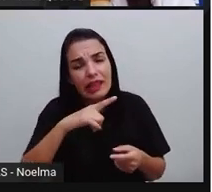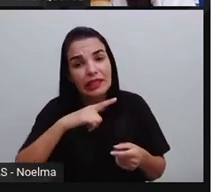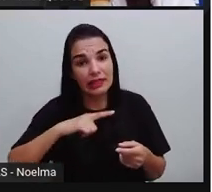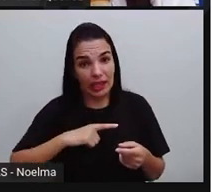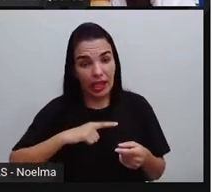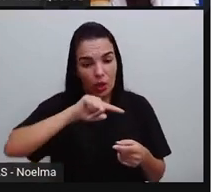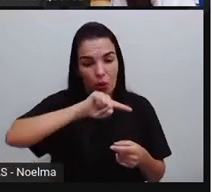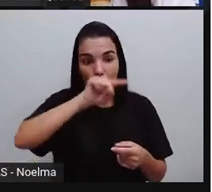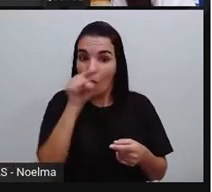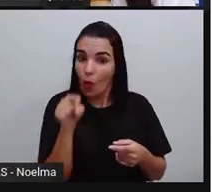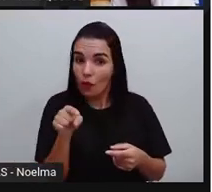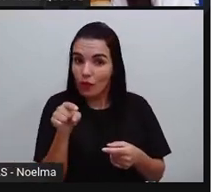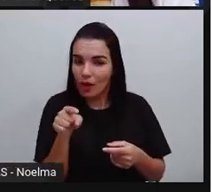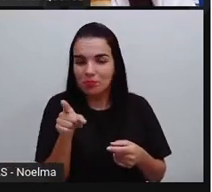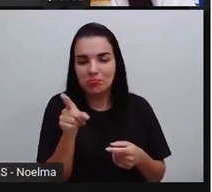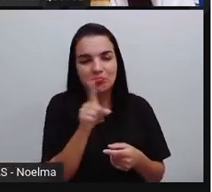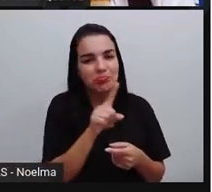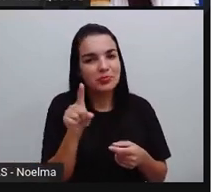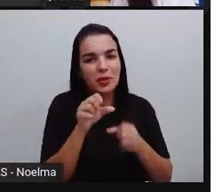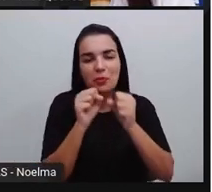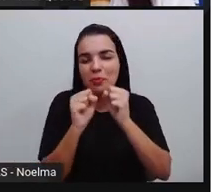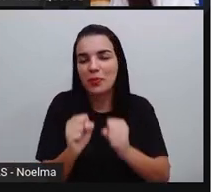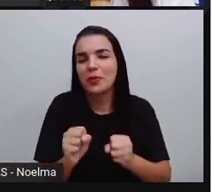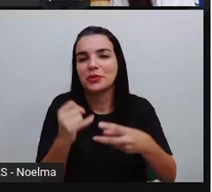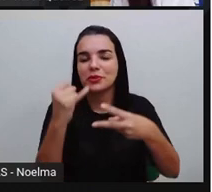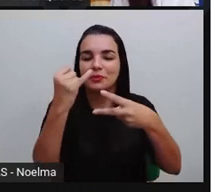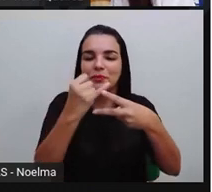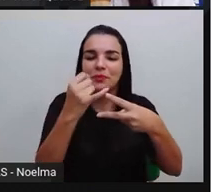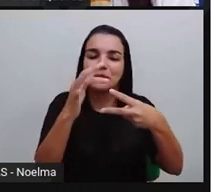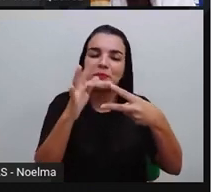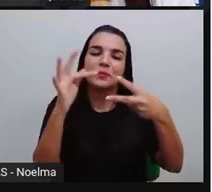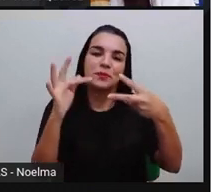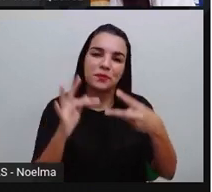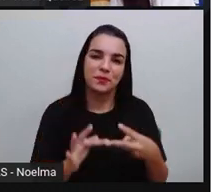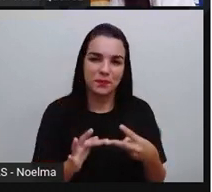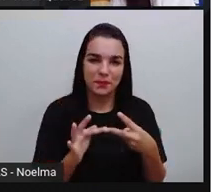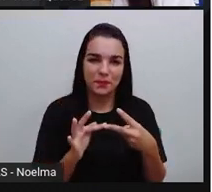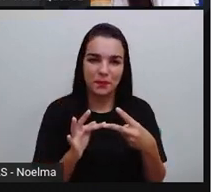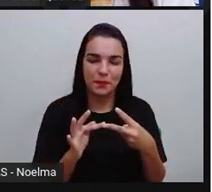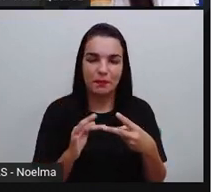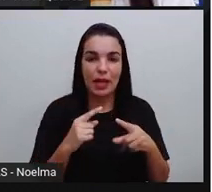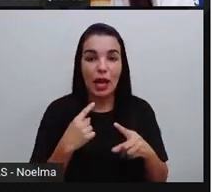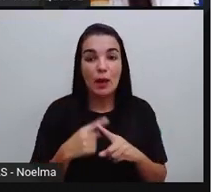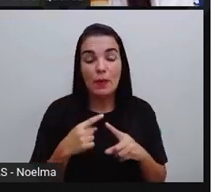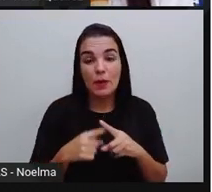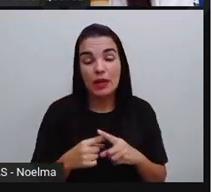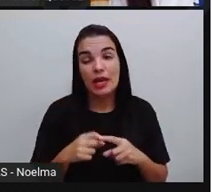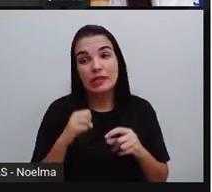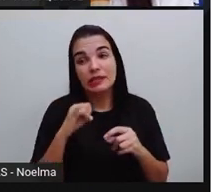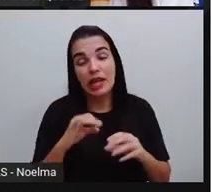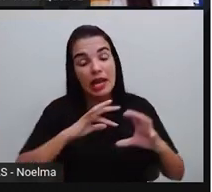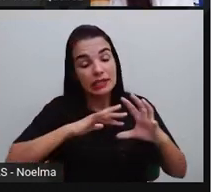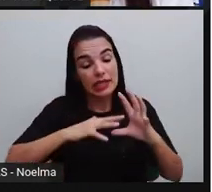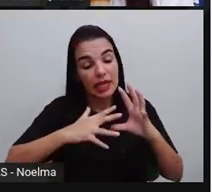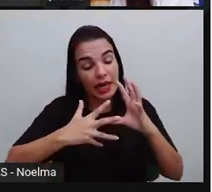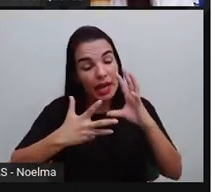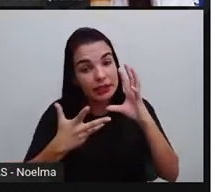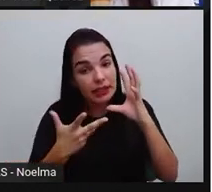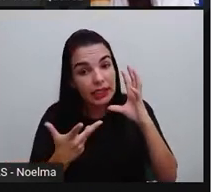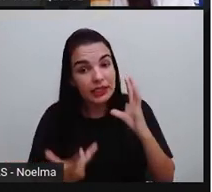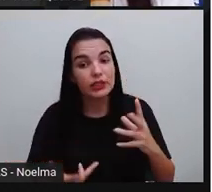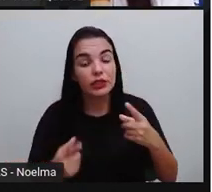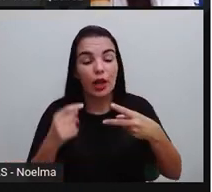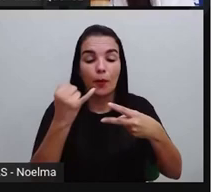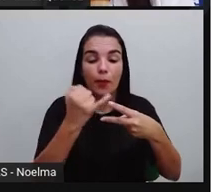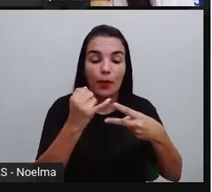tem essa curva, então não pode ser considerada um polígono, já que uma das propriedades do polígono